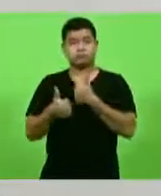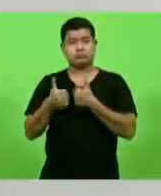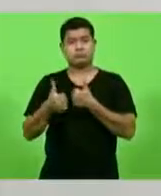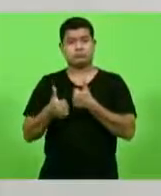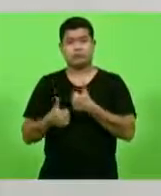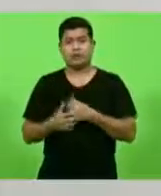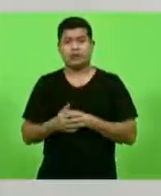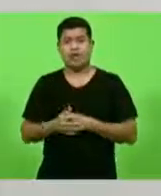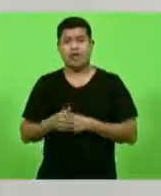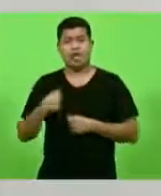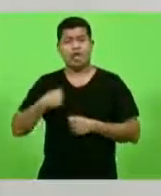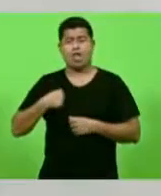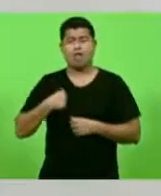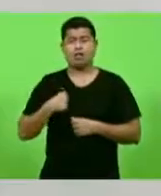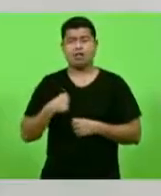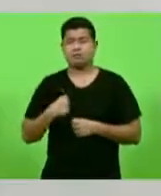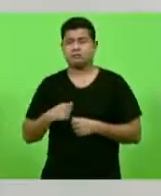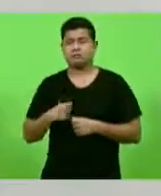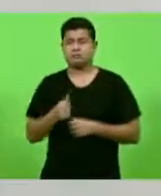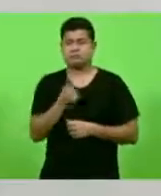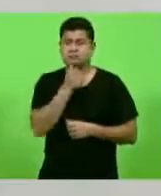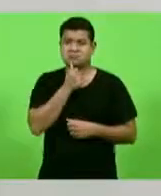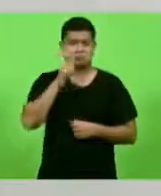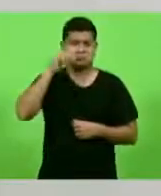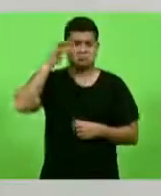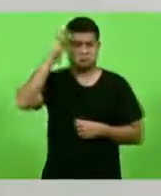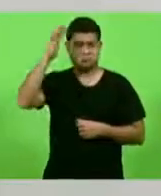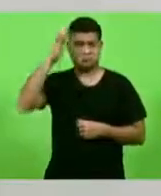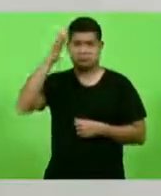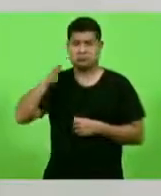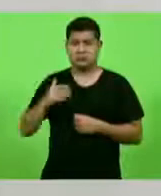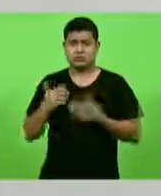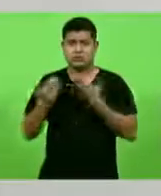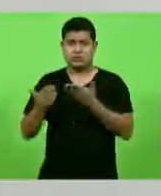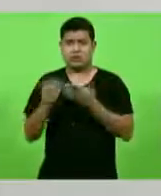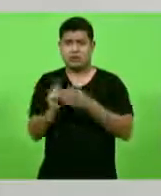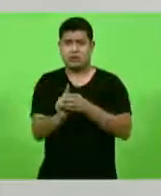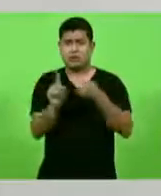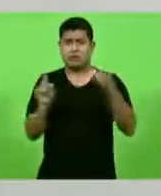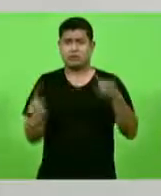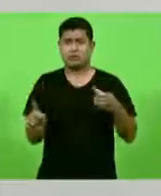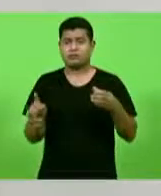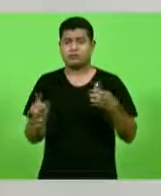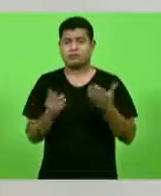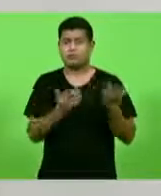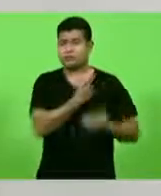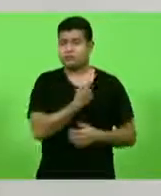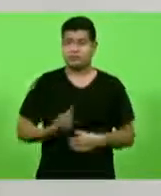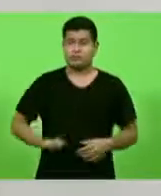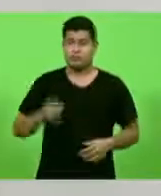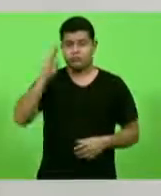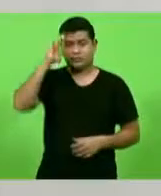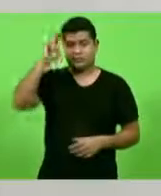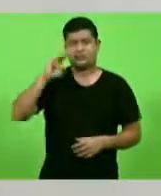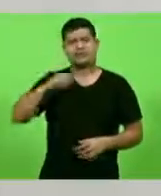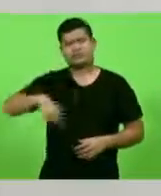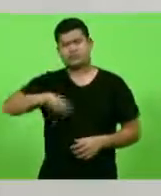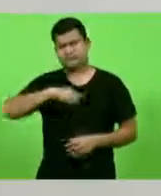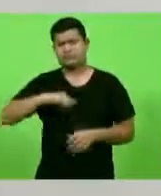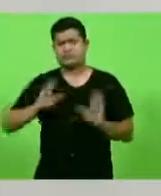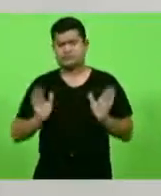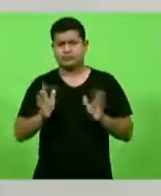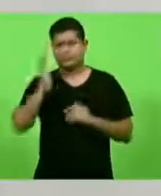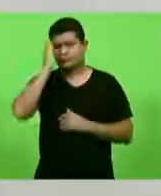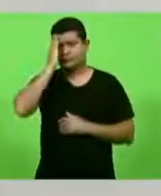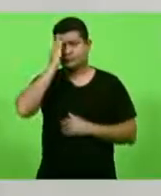imaginava que tivesse o afastamento do governador Moisés. Nós sabemos aqui que a